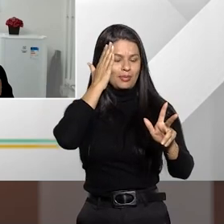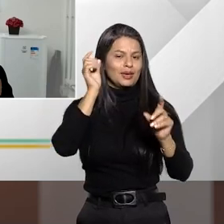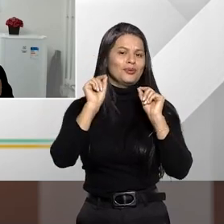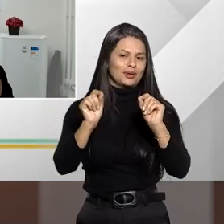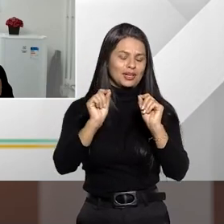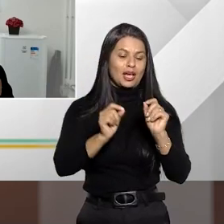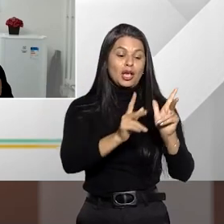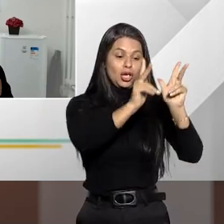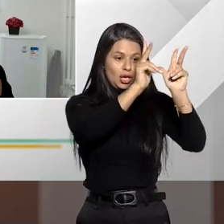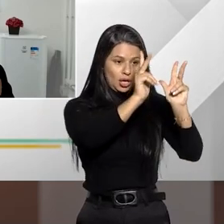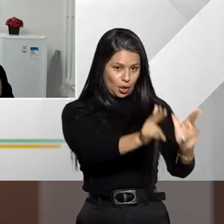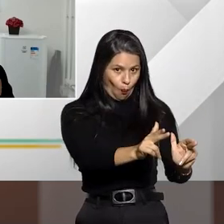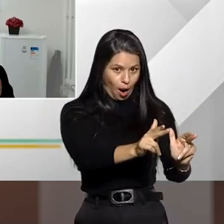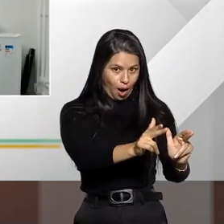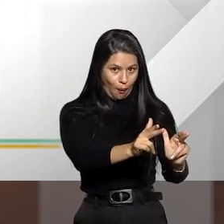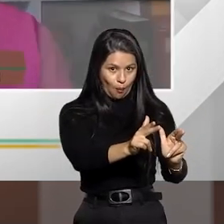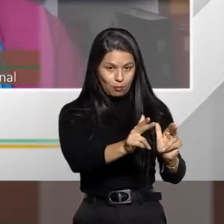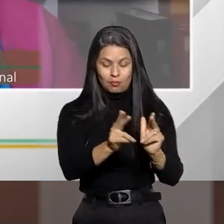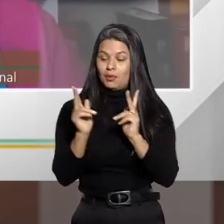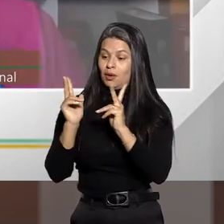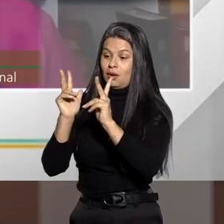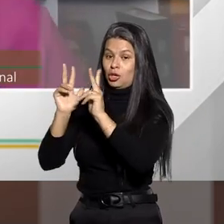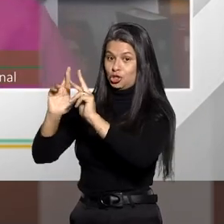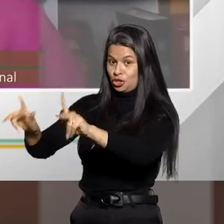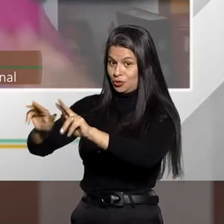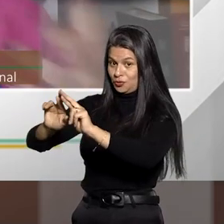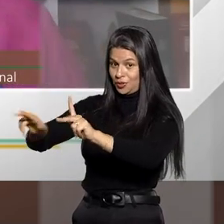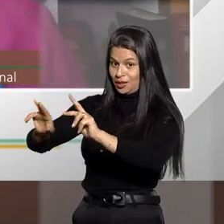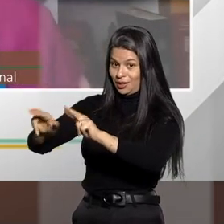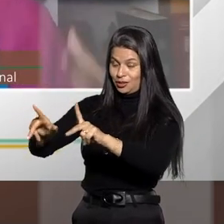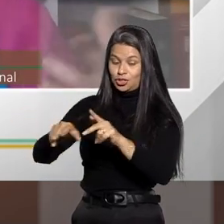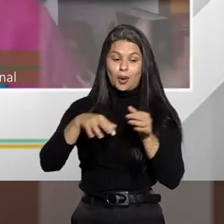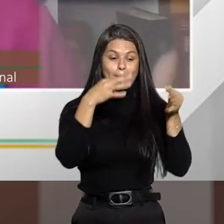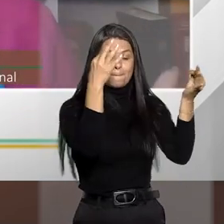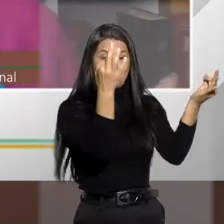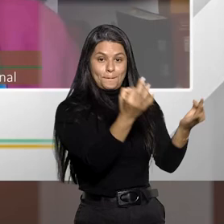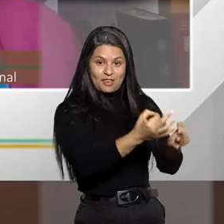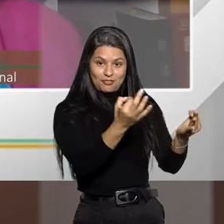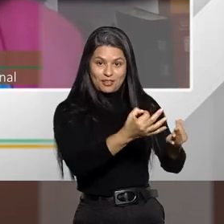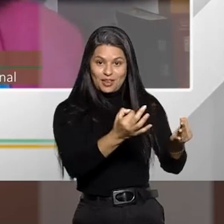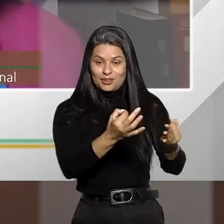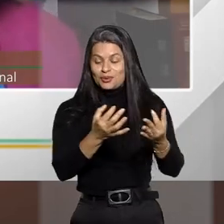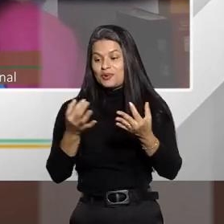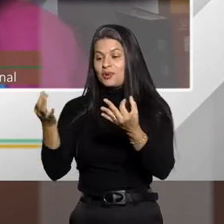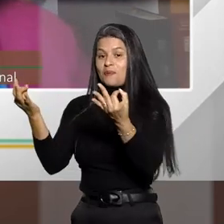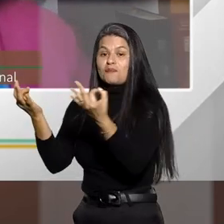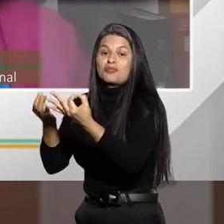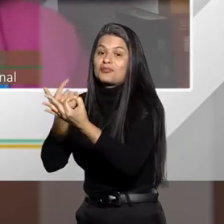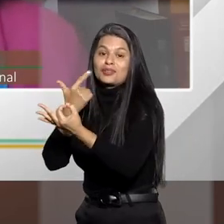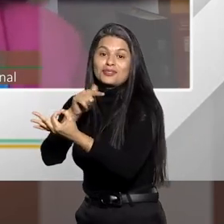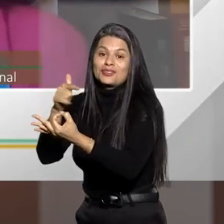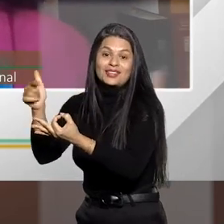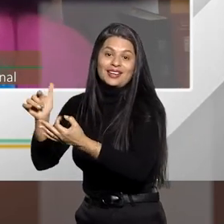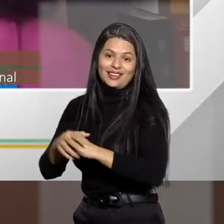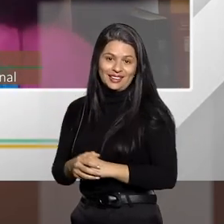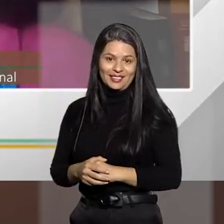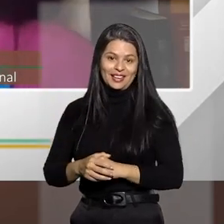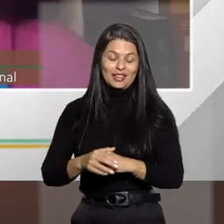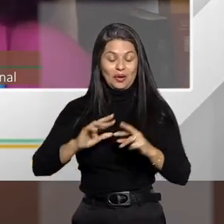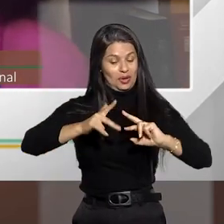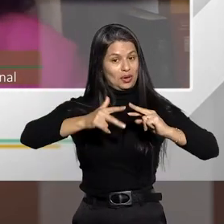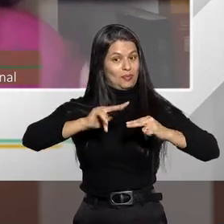heterogêneo do perfeito e imperfeito, né? Porque existe uma tendência da gente fazer uma confusão entre essas hipóteses. Então,